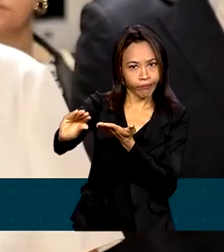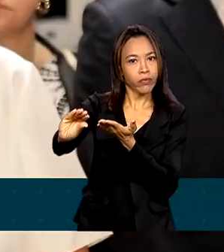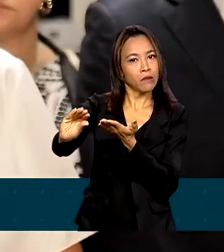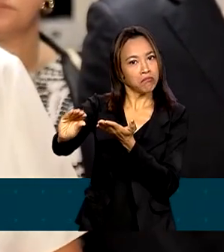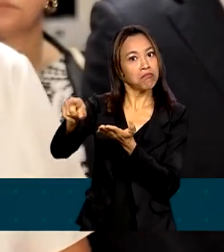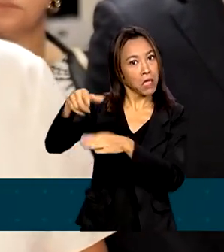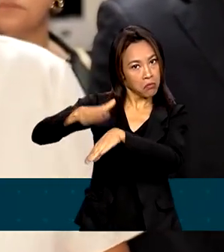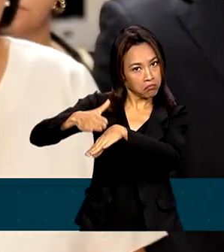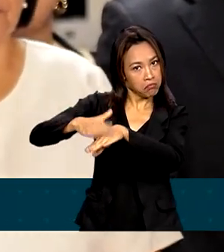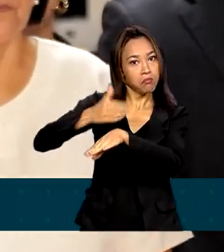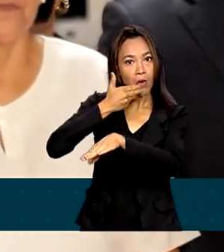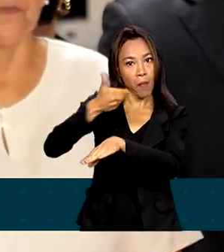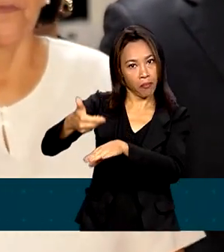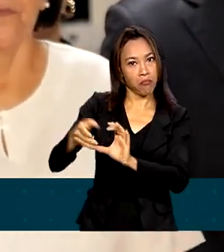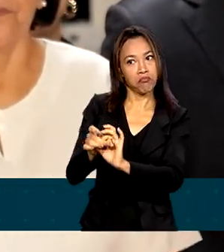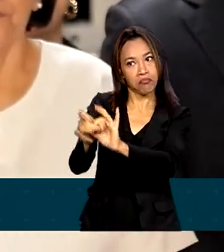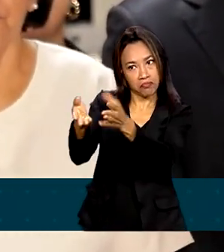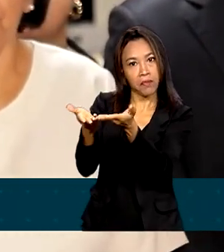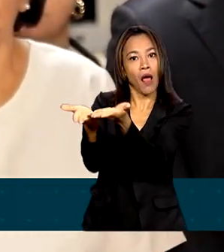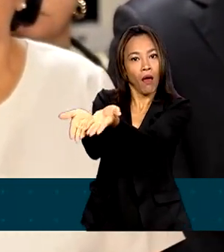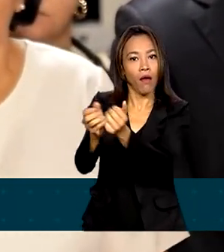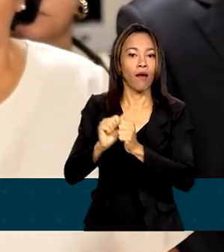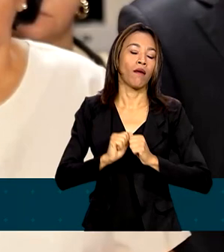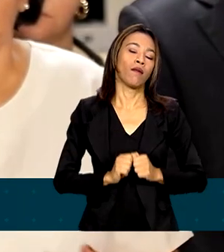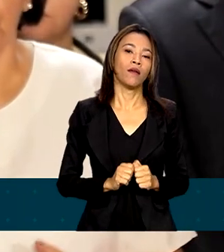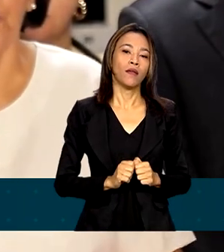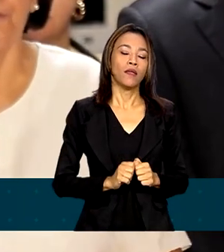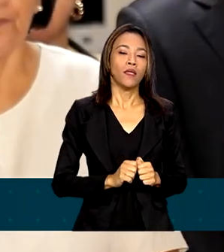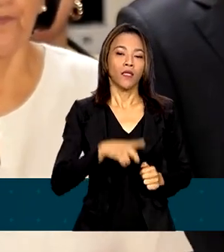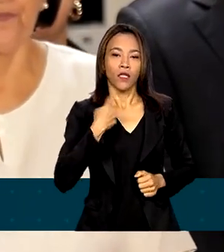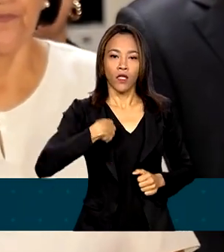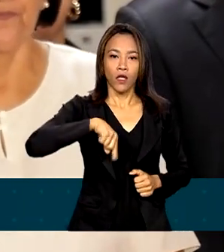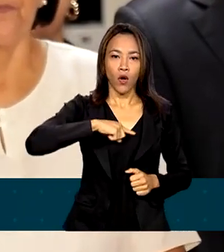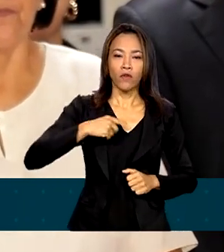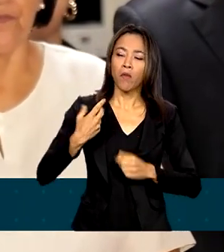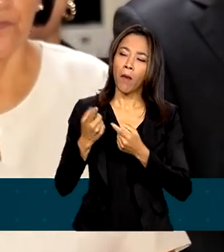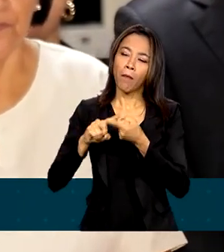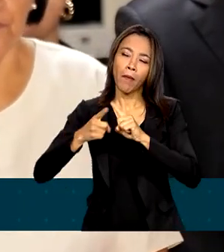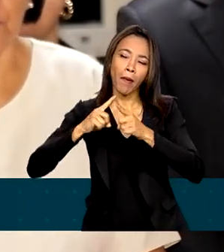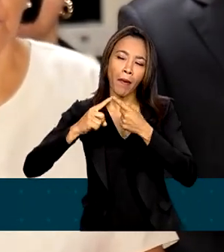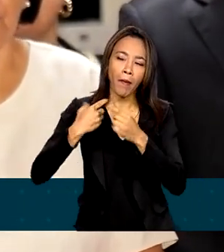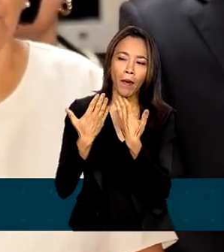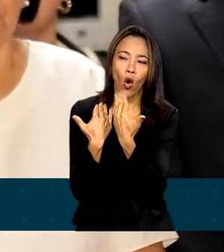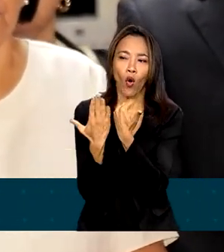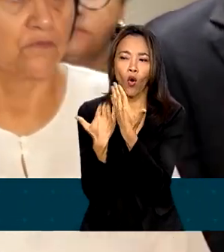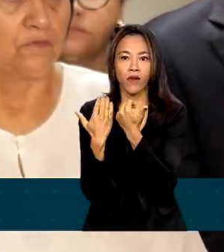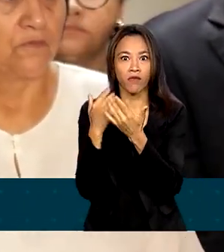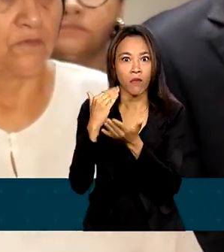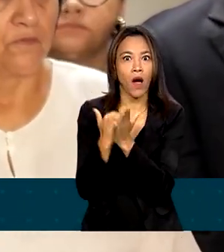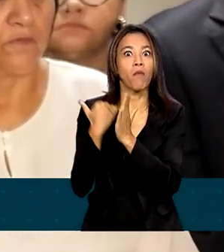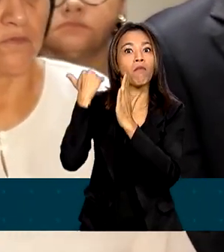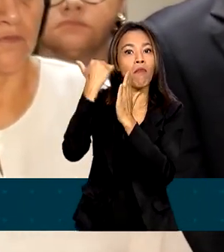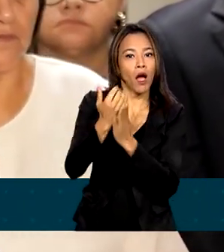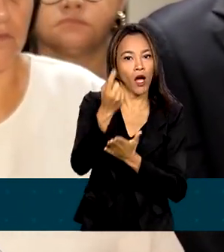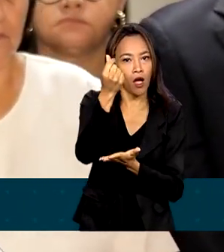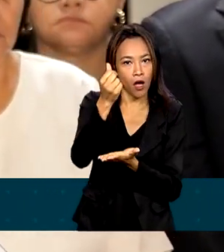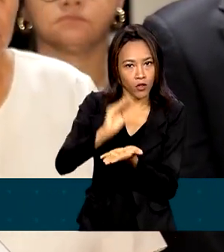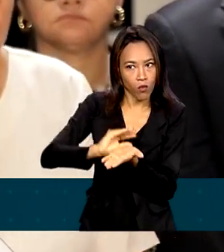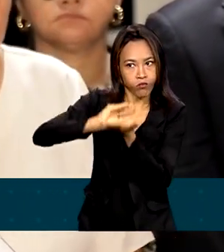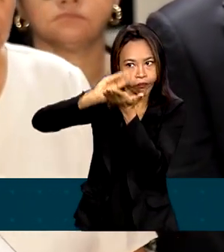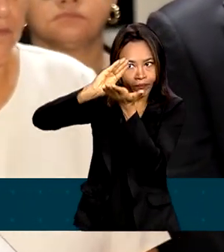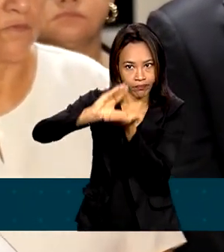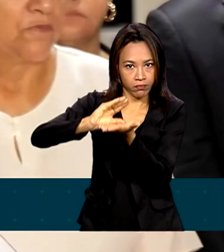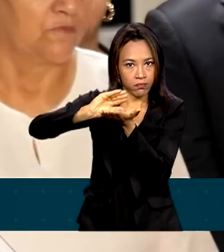à disposição dela. E à luz do que nós vamos tratar aqui, nós vamos ampliar esses recursos. Não são recursos que